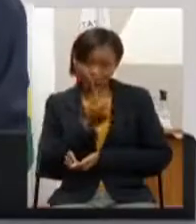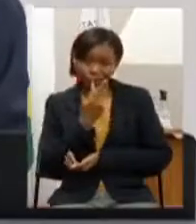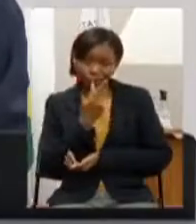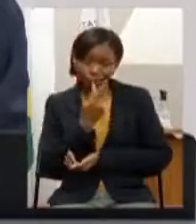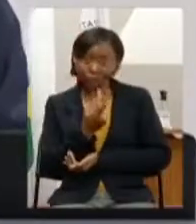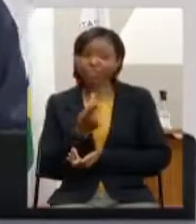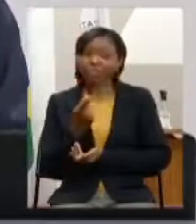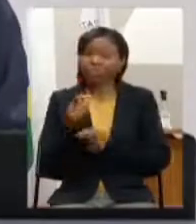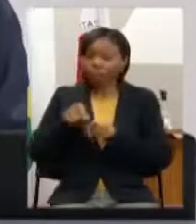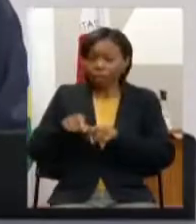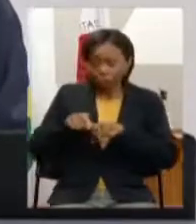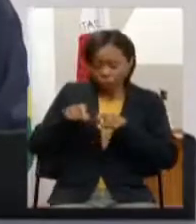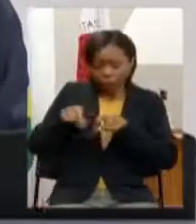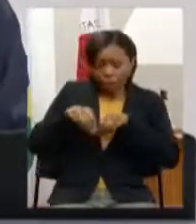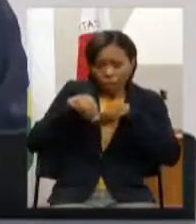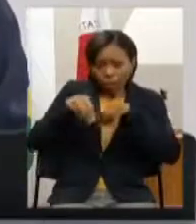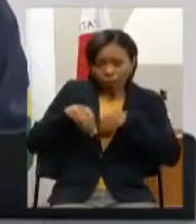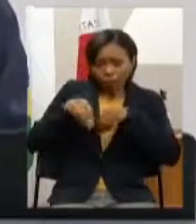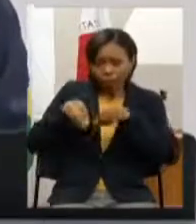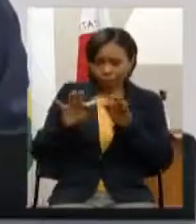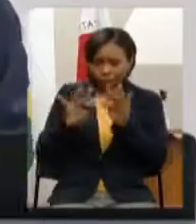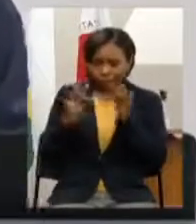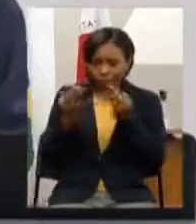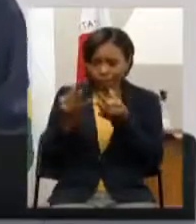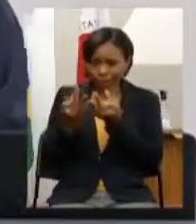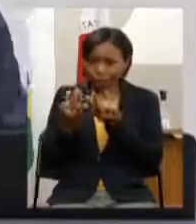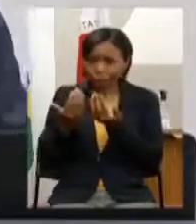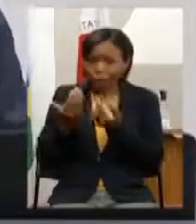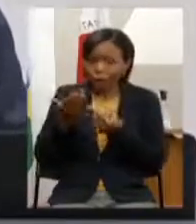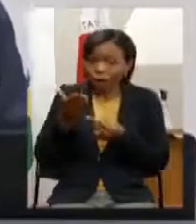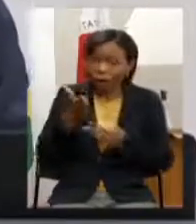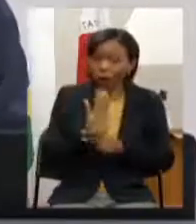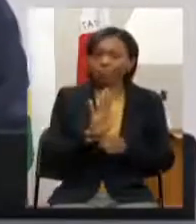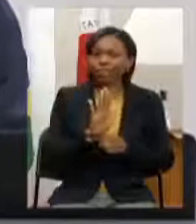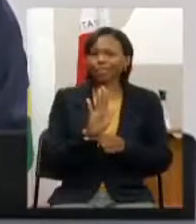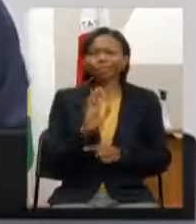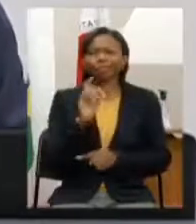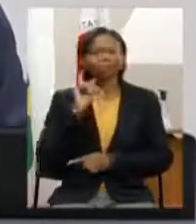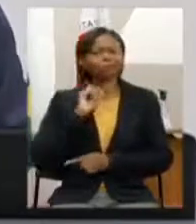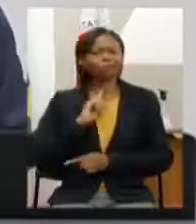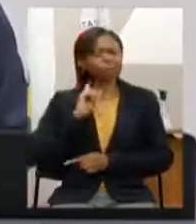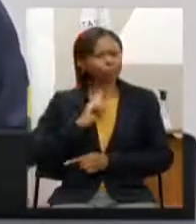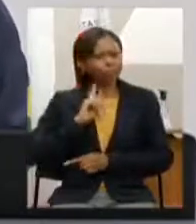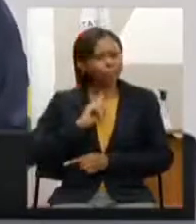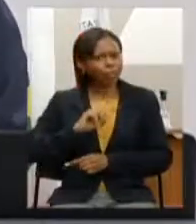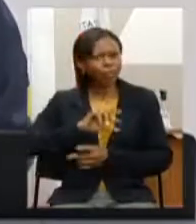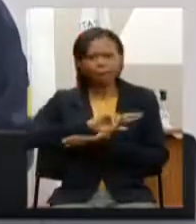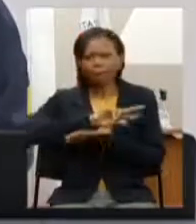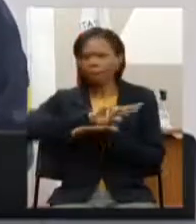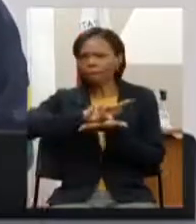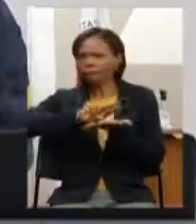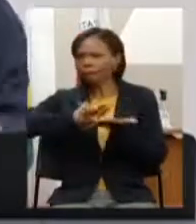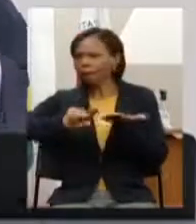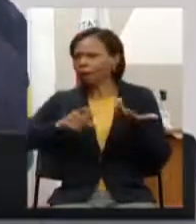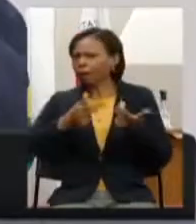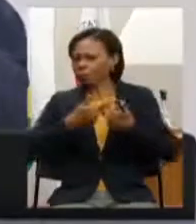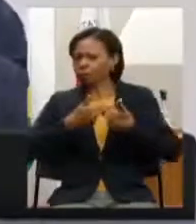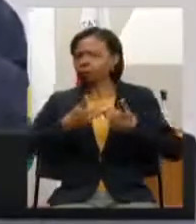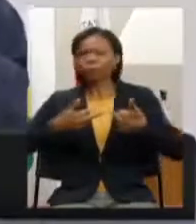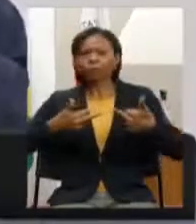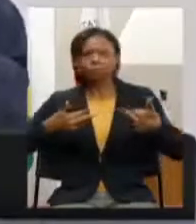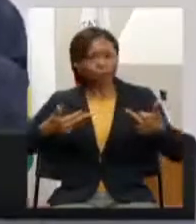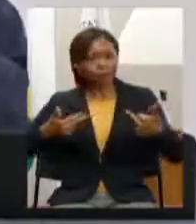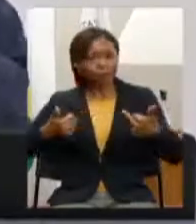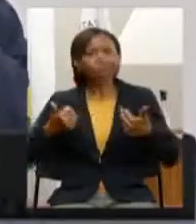familiar tem a ajudar esse Estado em várias questões em várias questões